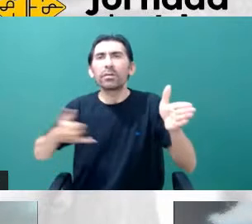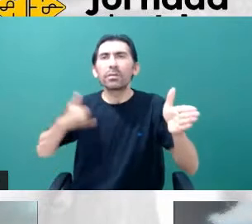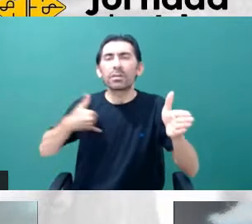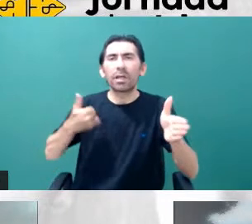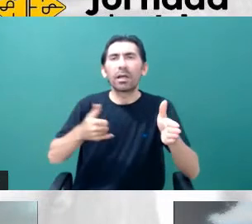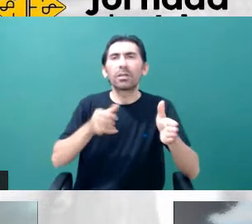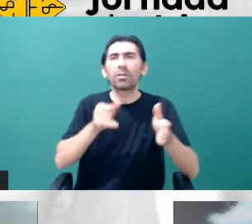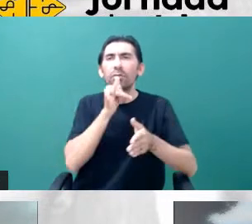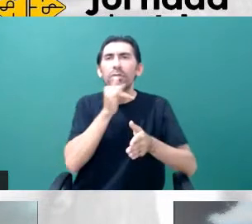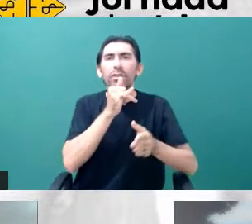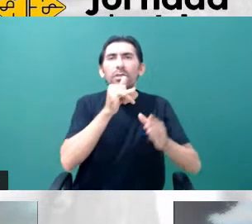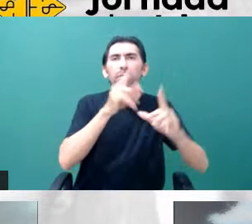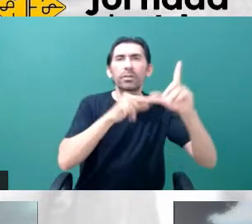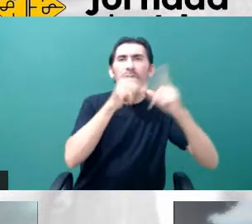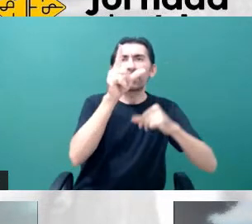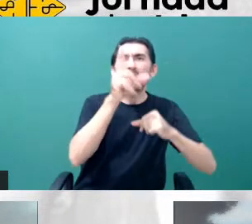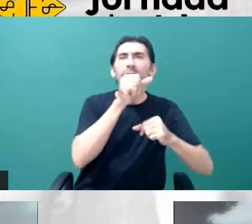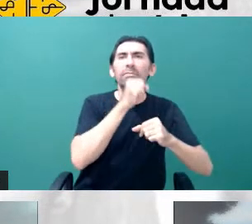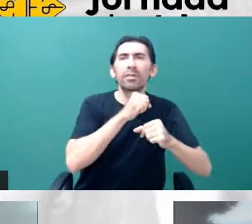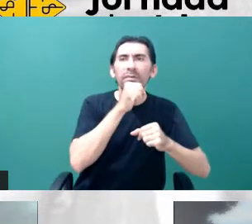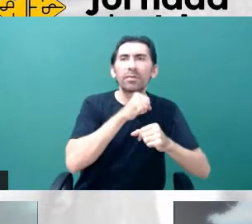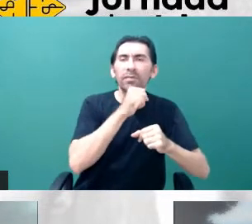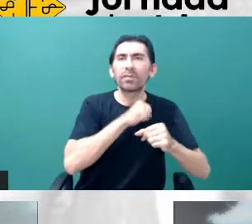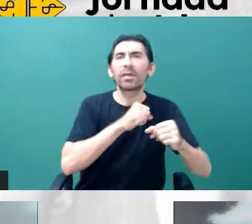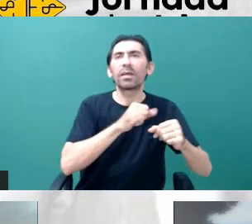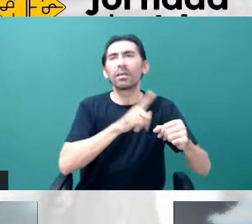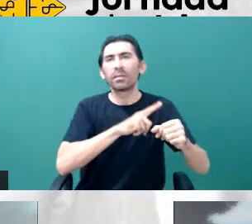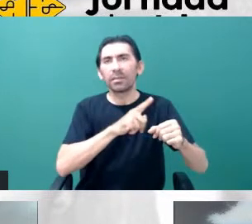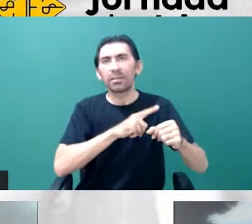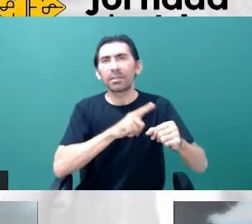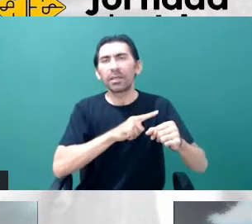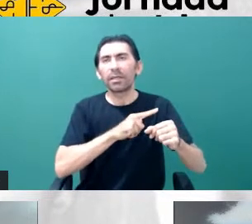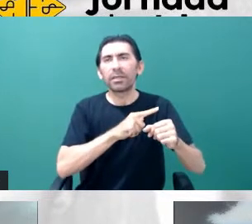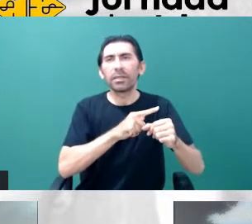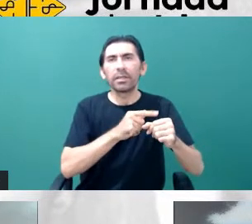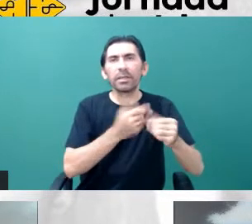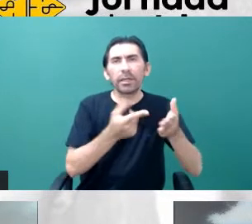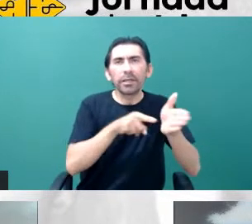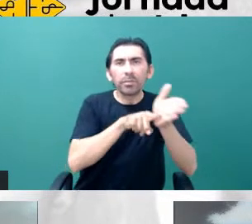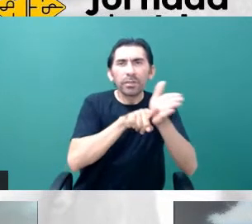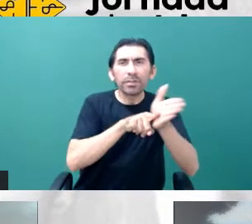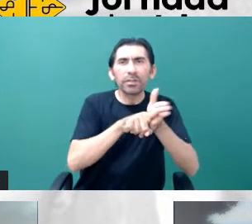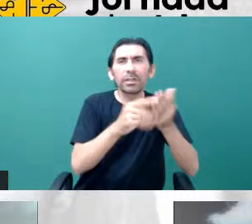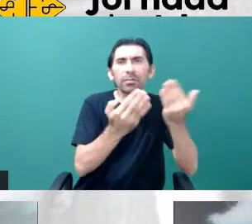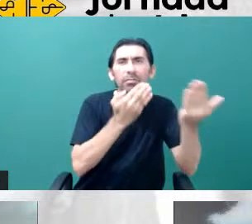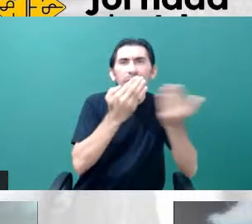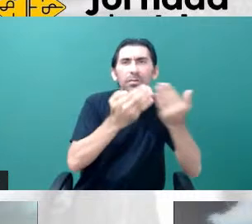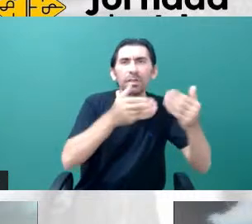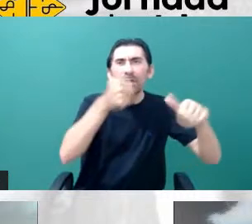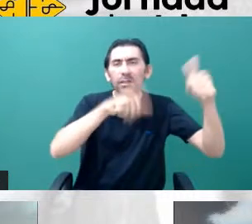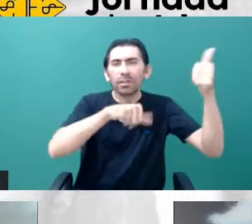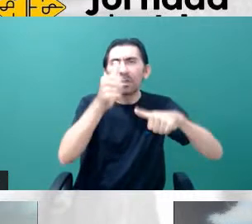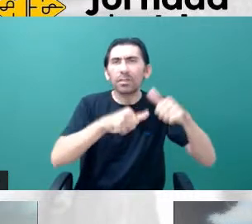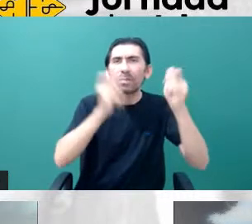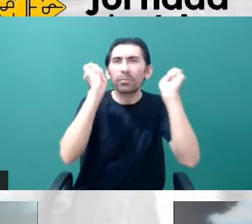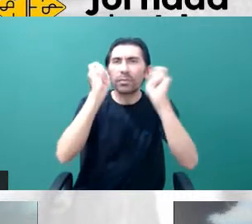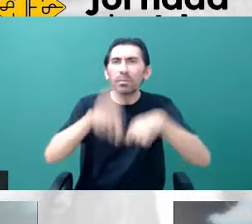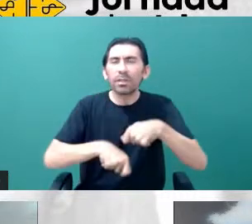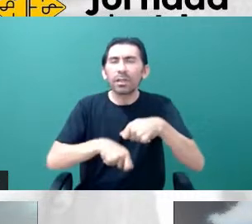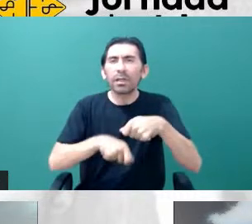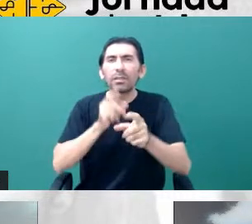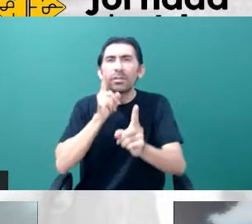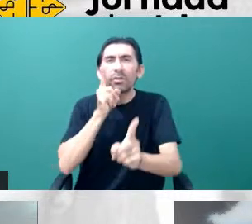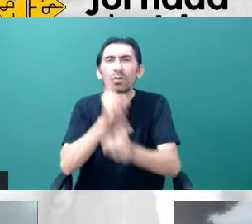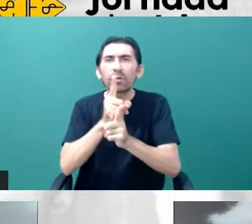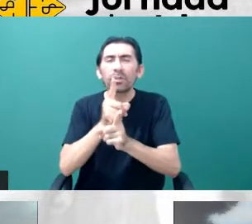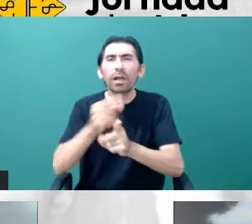que existem. Então, com essa idade, eu uso também para determinar a idade do universo, por exemplo. E